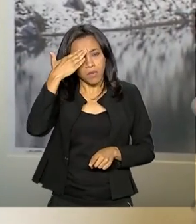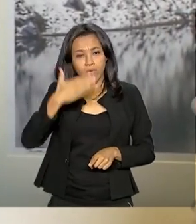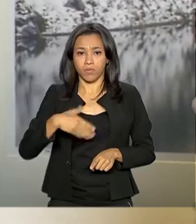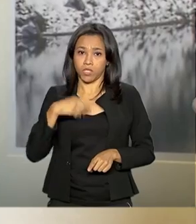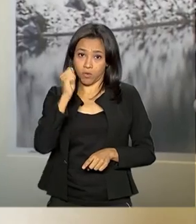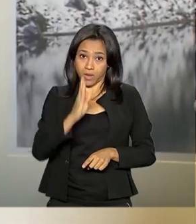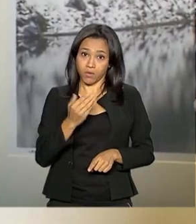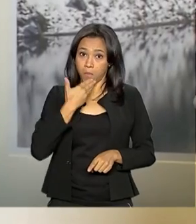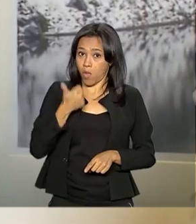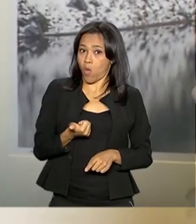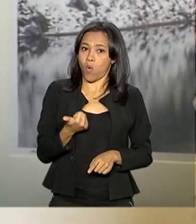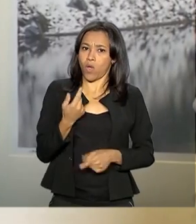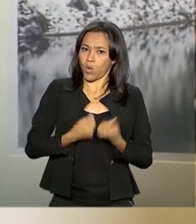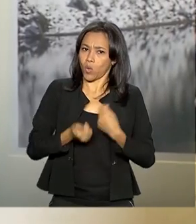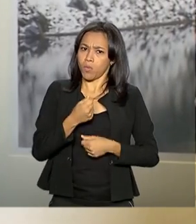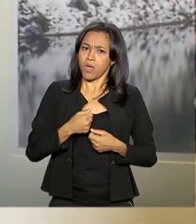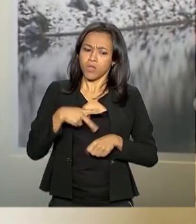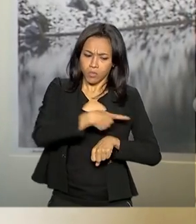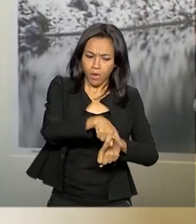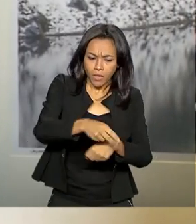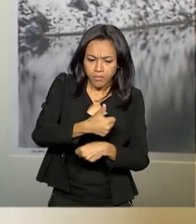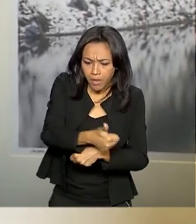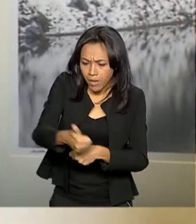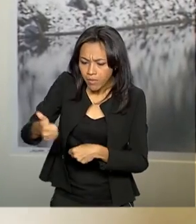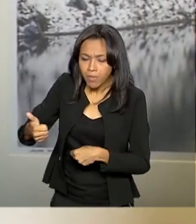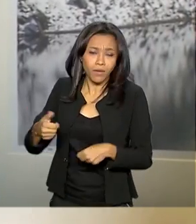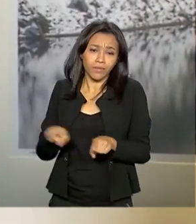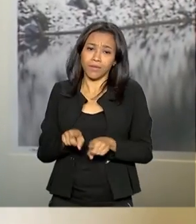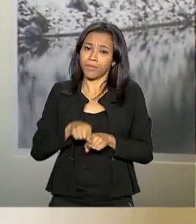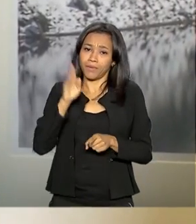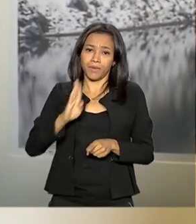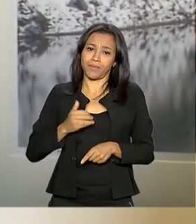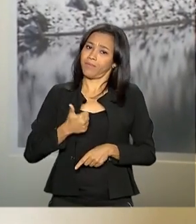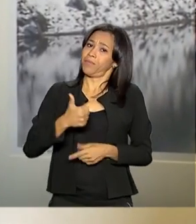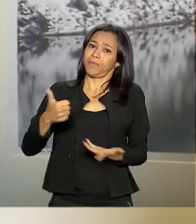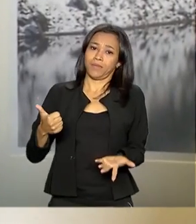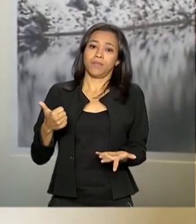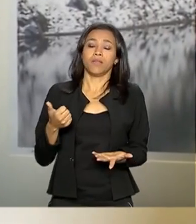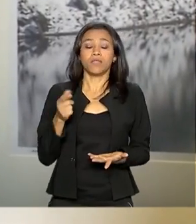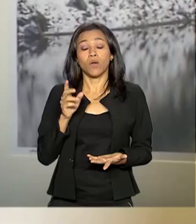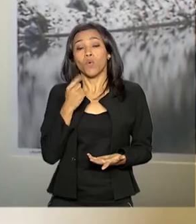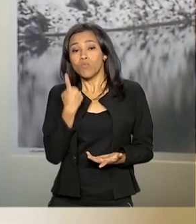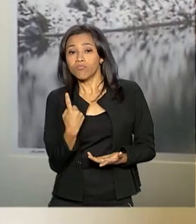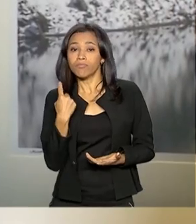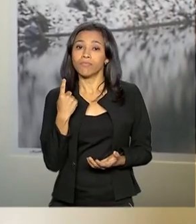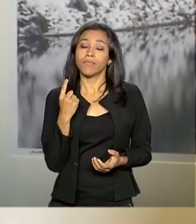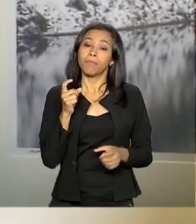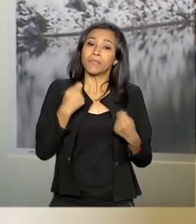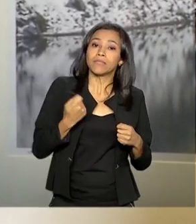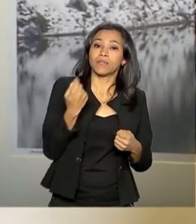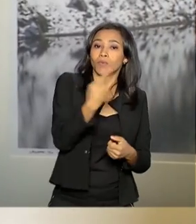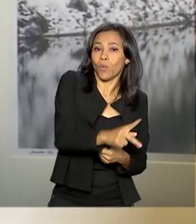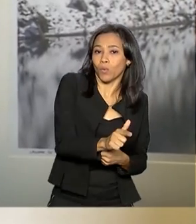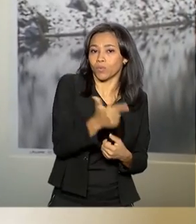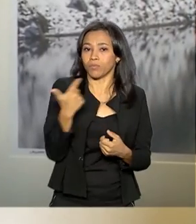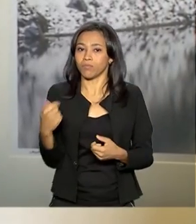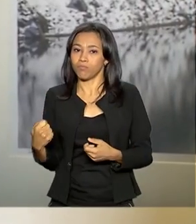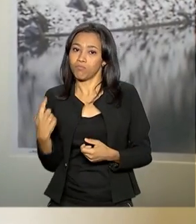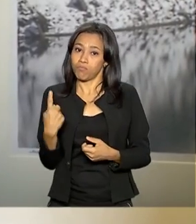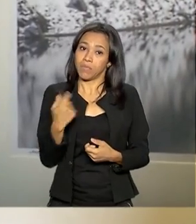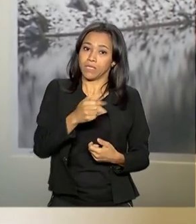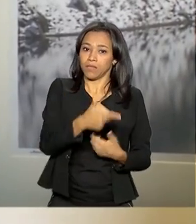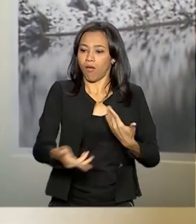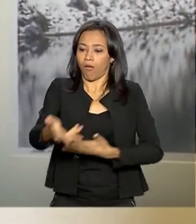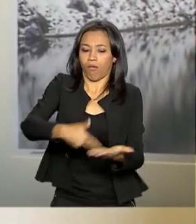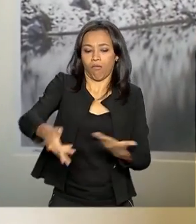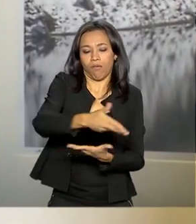bom quando seus vizinhos vão bem. E, basicamente, hoje em dia, com o mundo globalizado, um depende um pouco do outro. Então, a expectativa é a